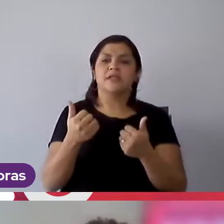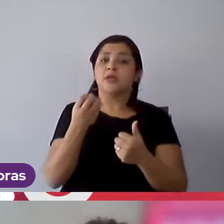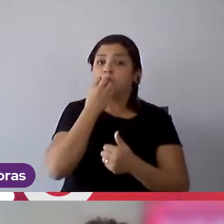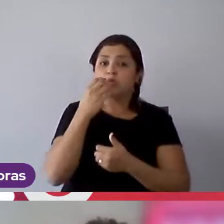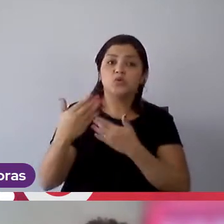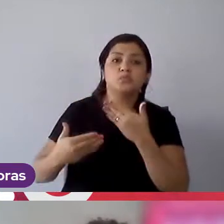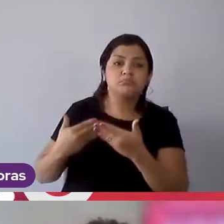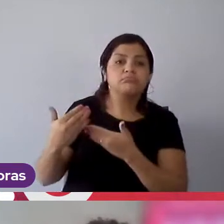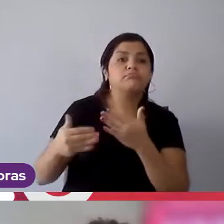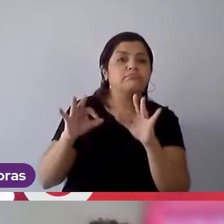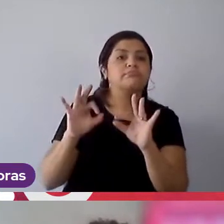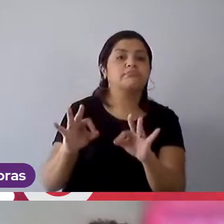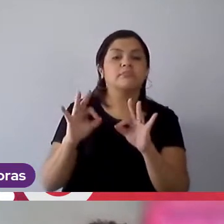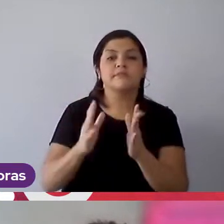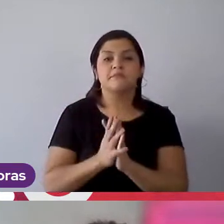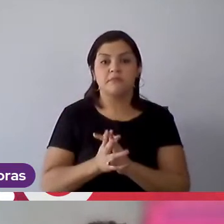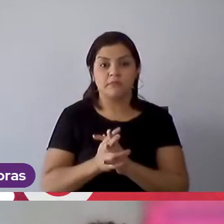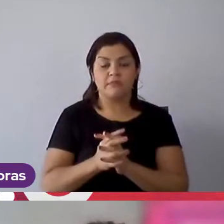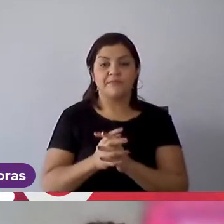desenvolvido, né?